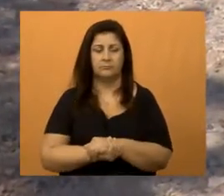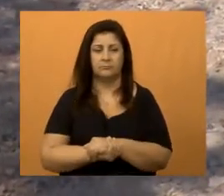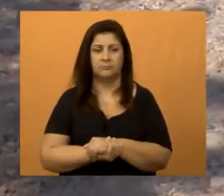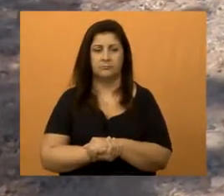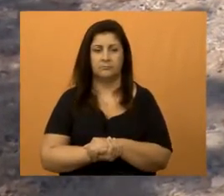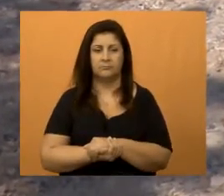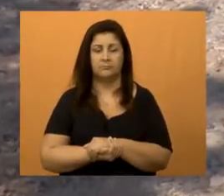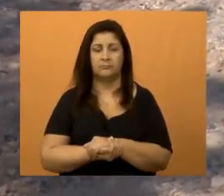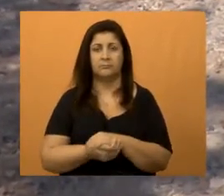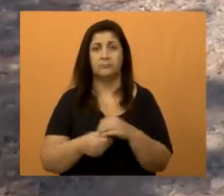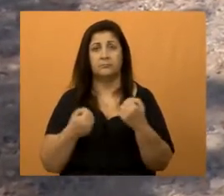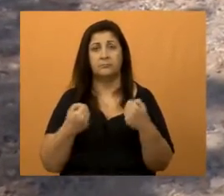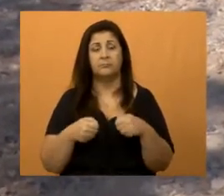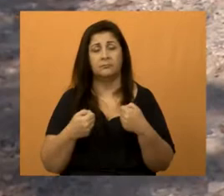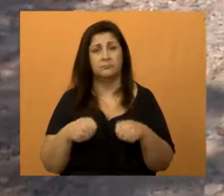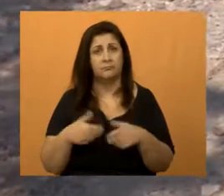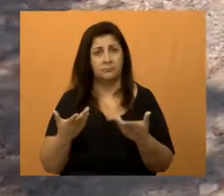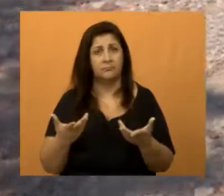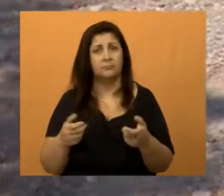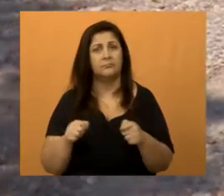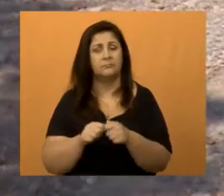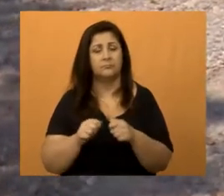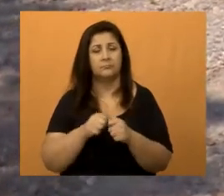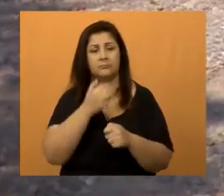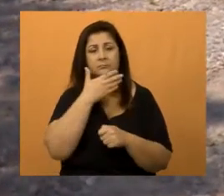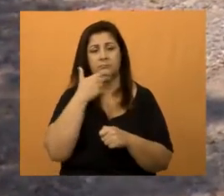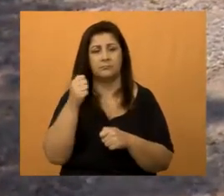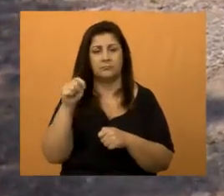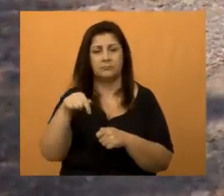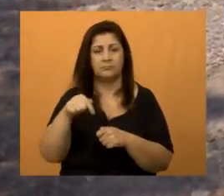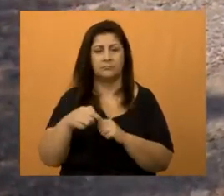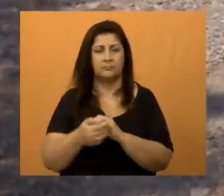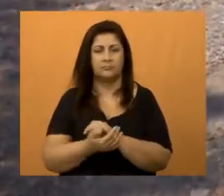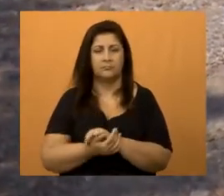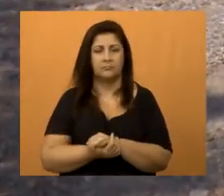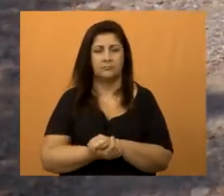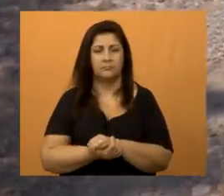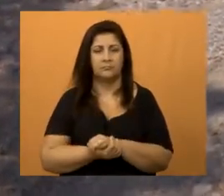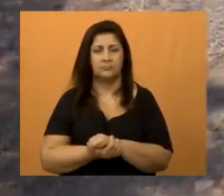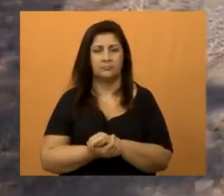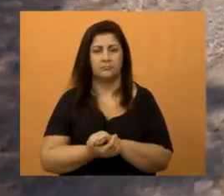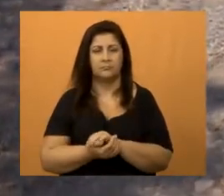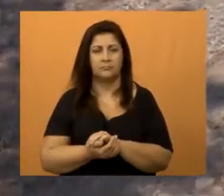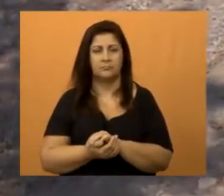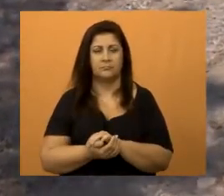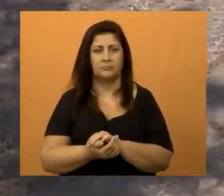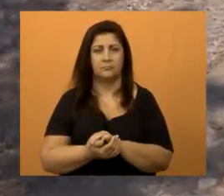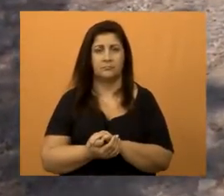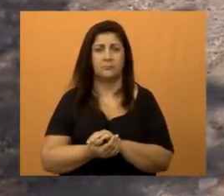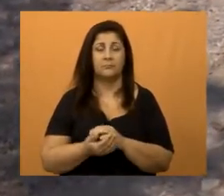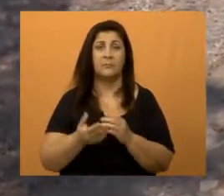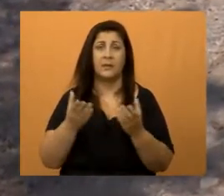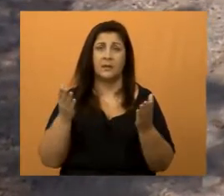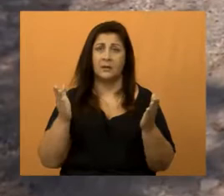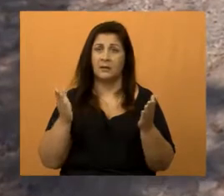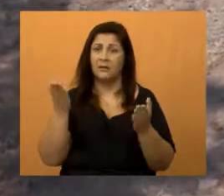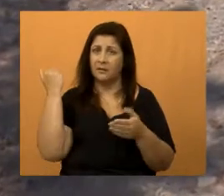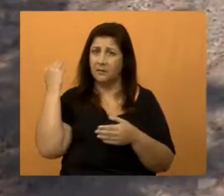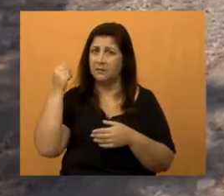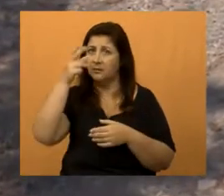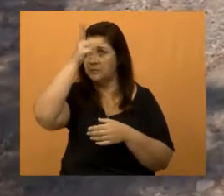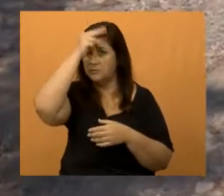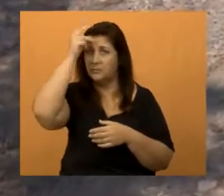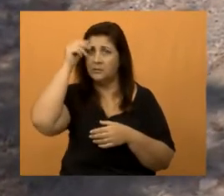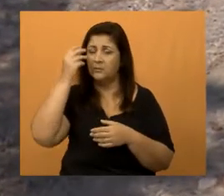que precisa dar uma melhorada aqui no bairro, precisa dar uma vinda. Ele, como ex-morador do bairro, precisava vir mais aqui no